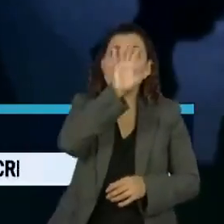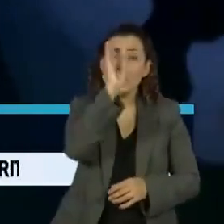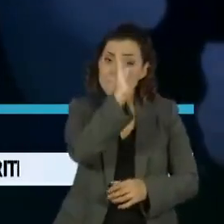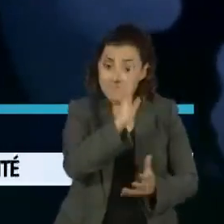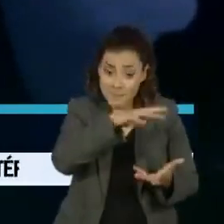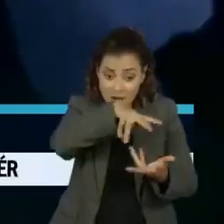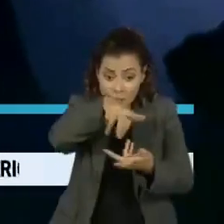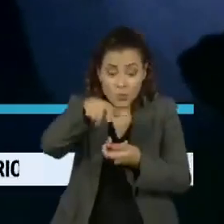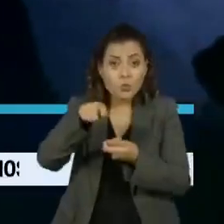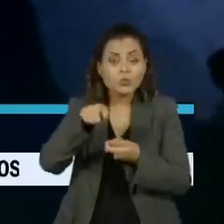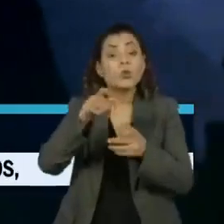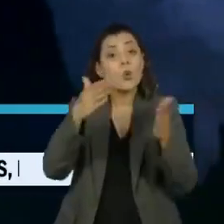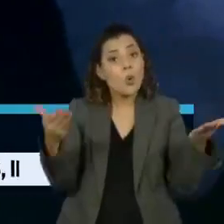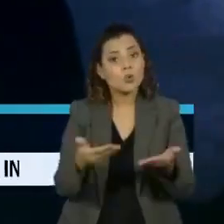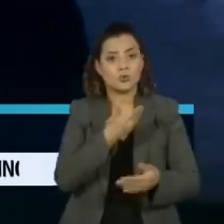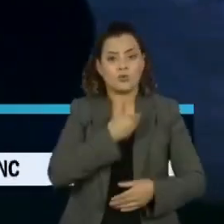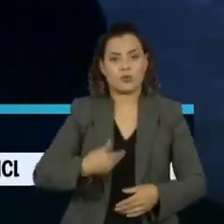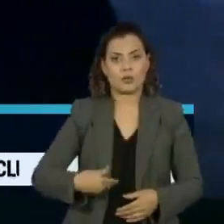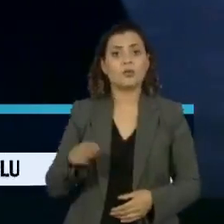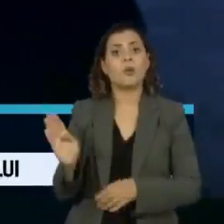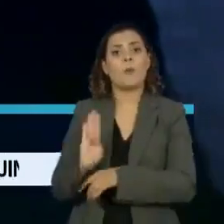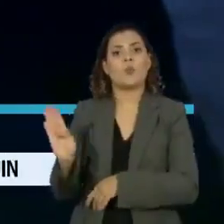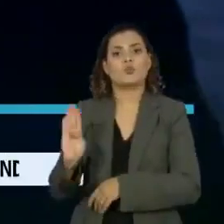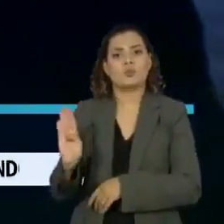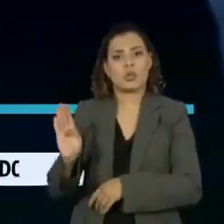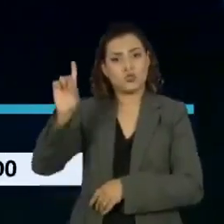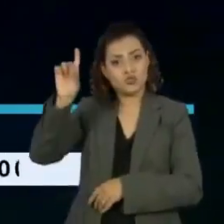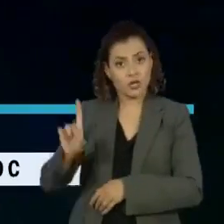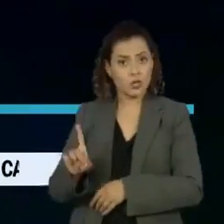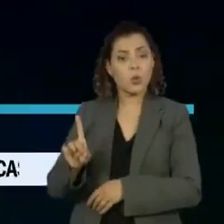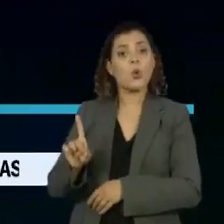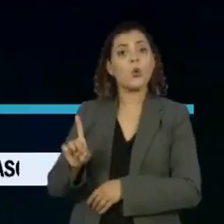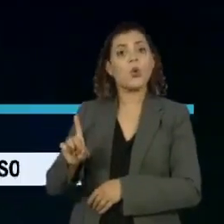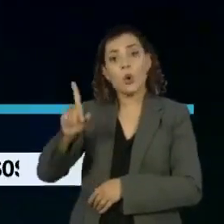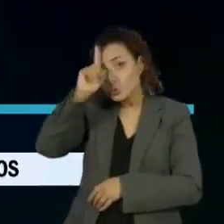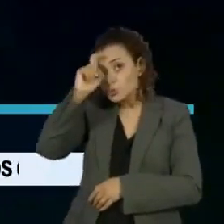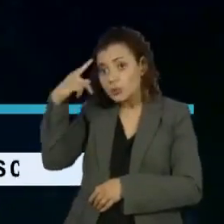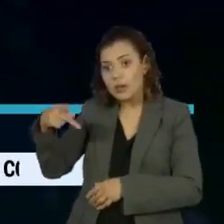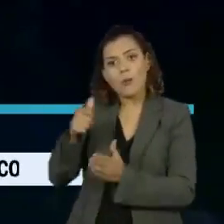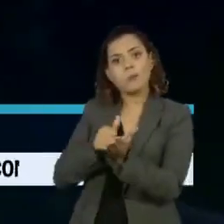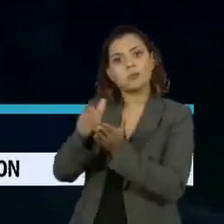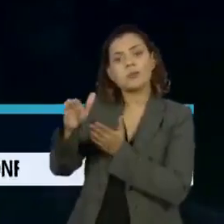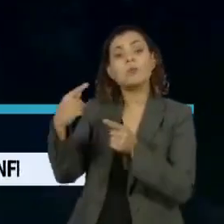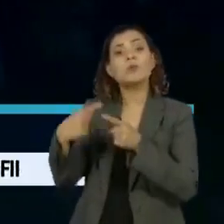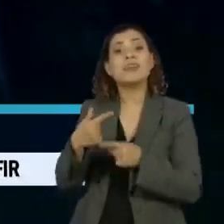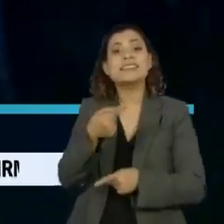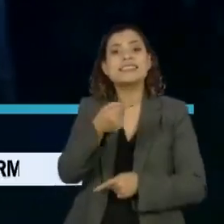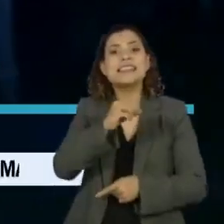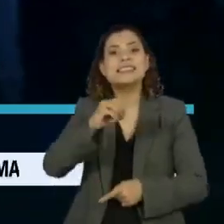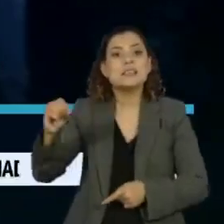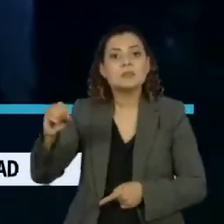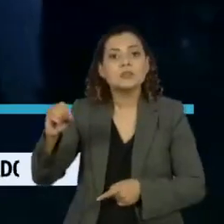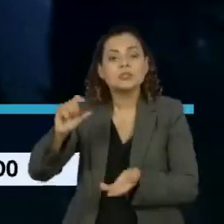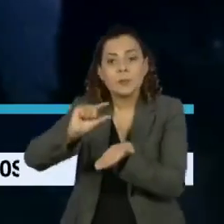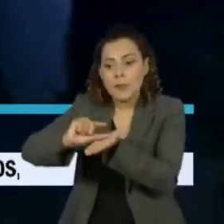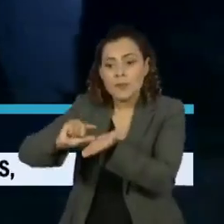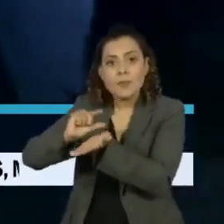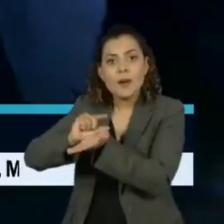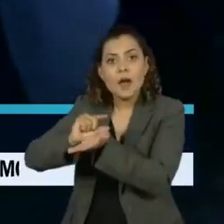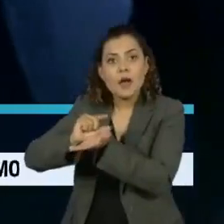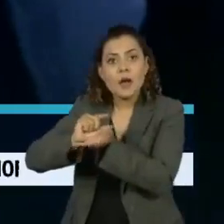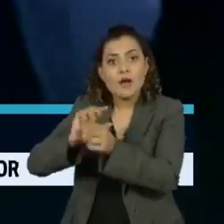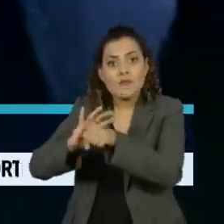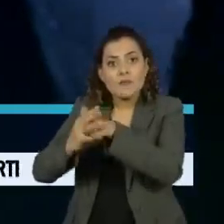hoje, no Rio de Janeiro, o diretor do Hospital Federal de Bom Sucesso foi exonerado após mais de 700 doses da vacina contra o vírus